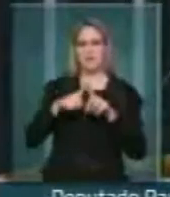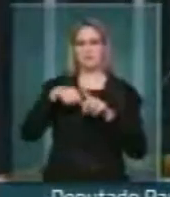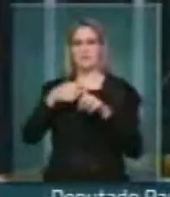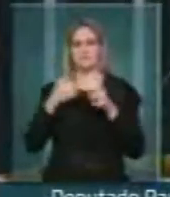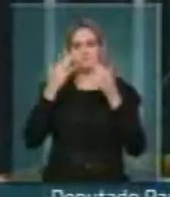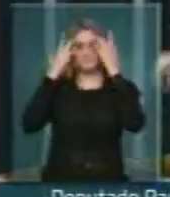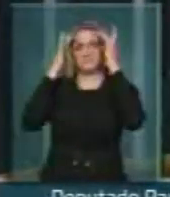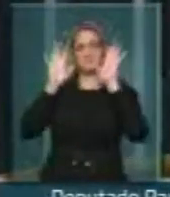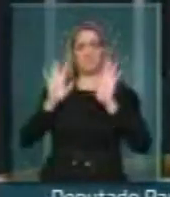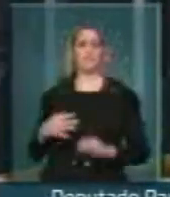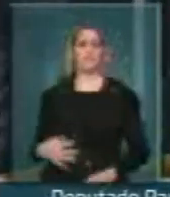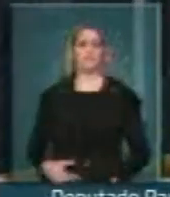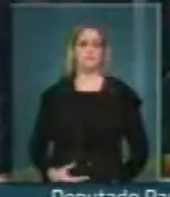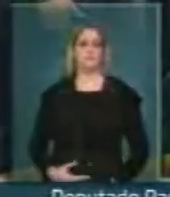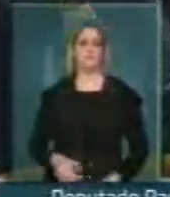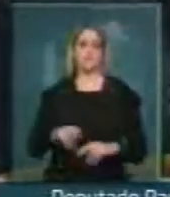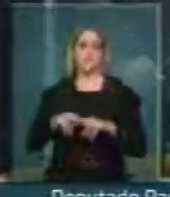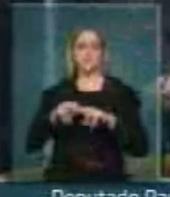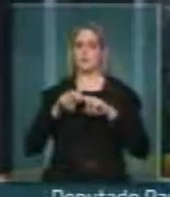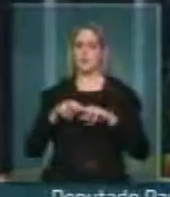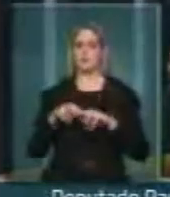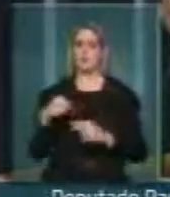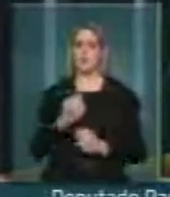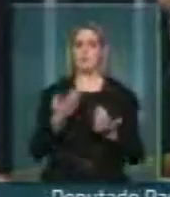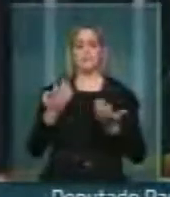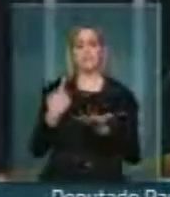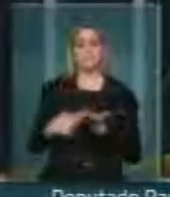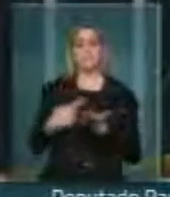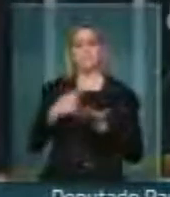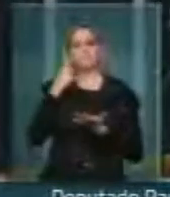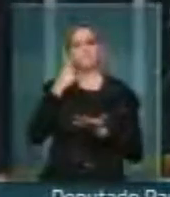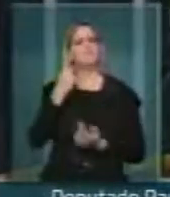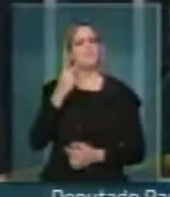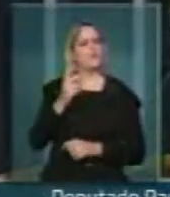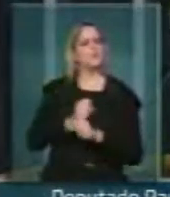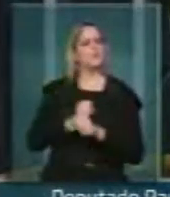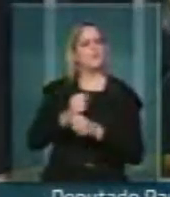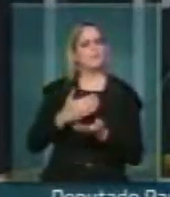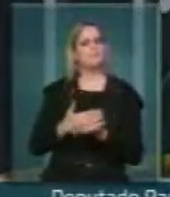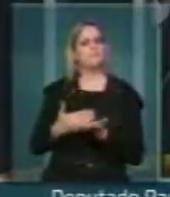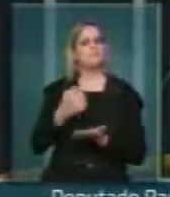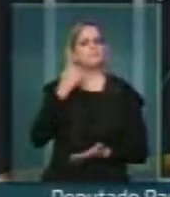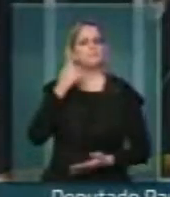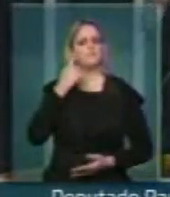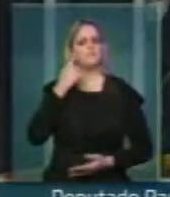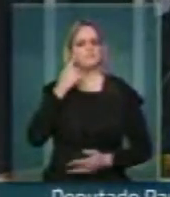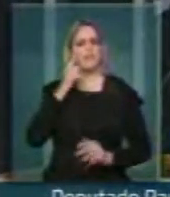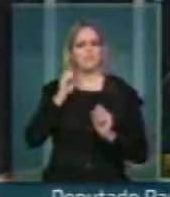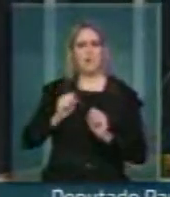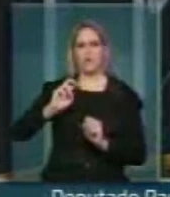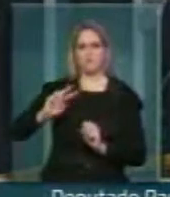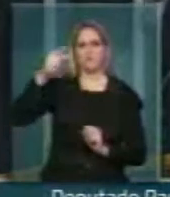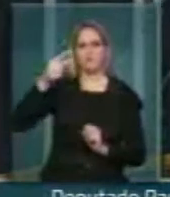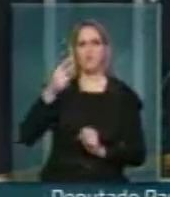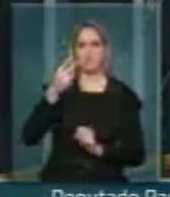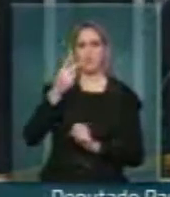por isso que nós buscamos um entendimento, dando apenas dois anos, admitindo uma renovação de